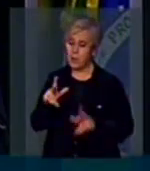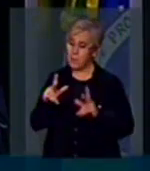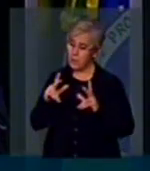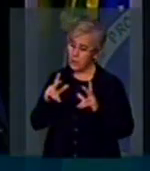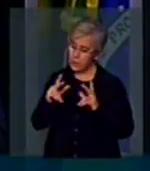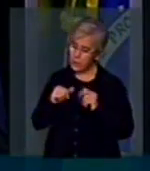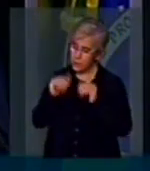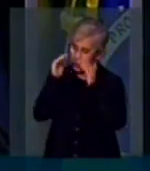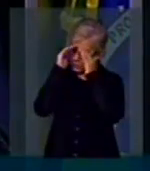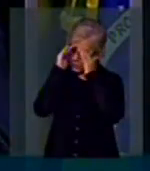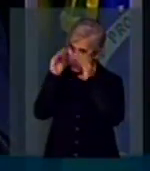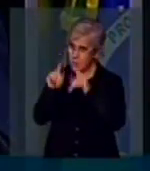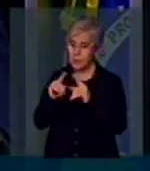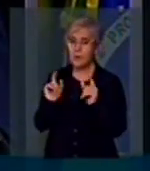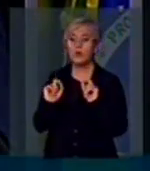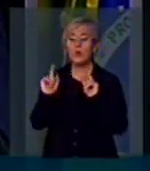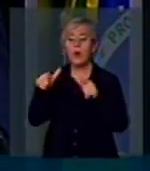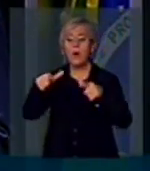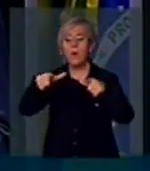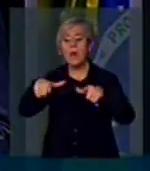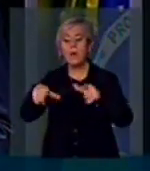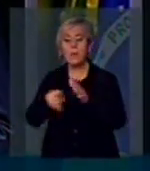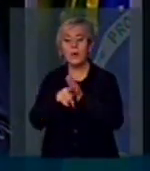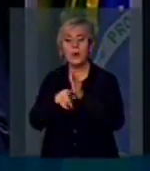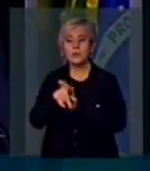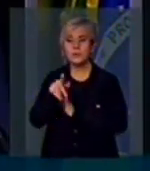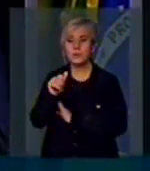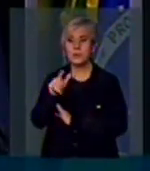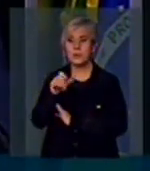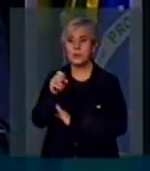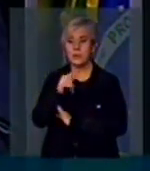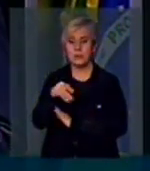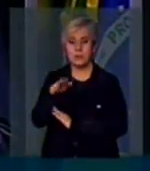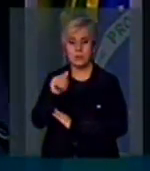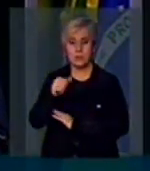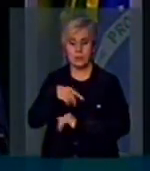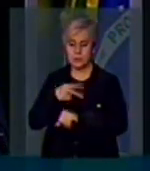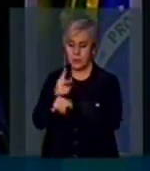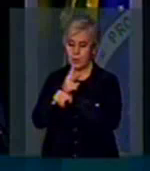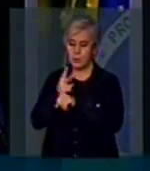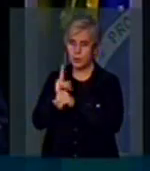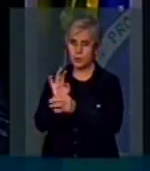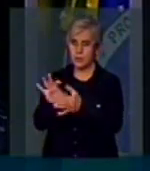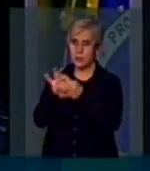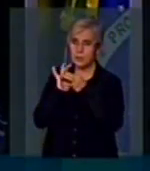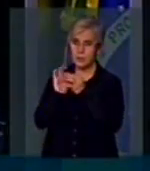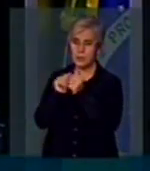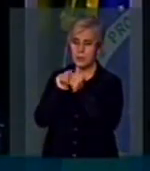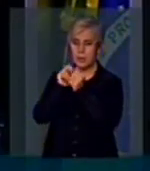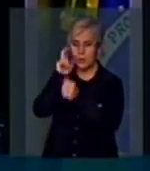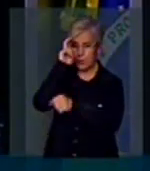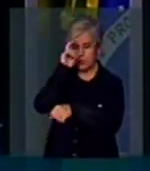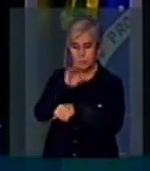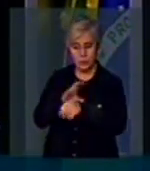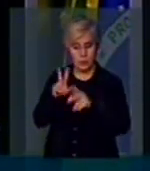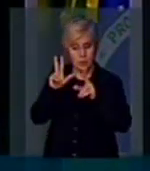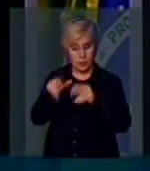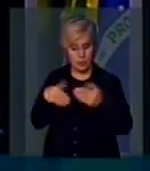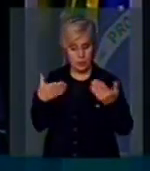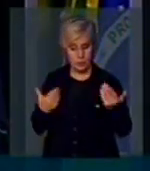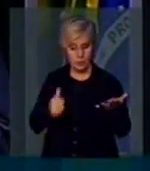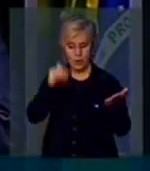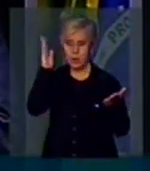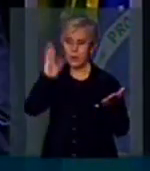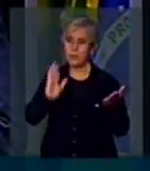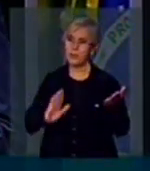parte da Palestina, o governo está buscando um acordo cultural. É a mesma coisa do Brasil. Se nós